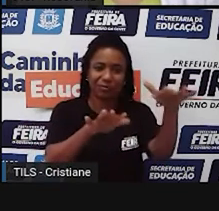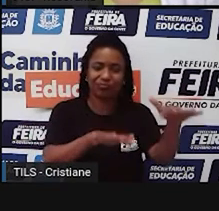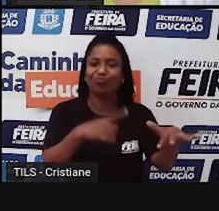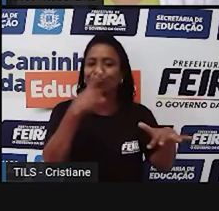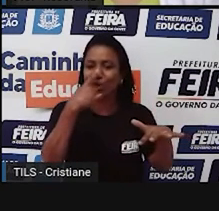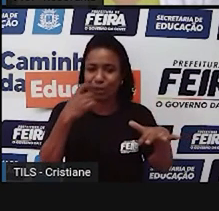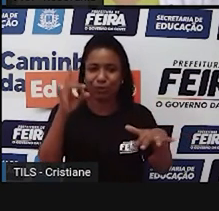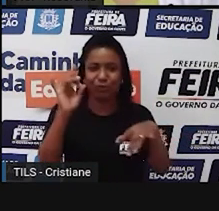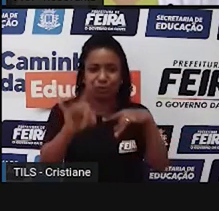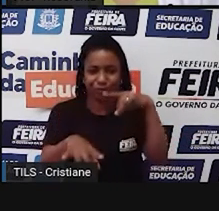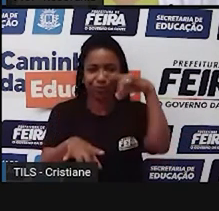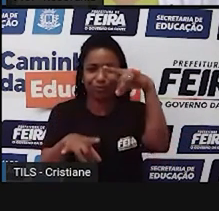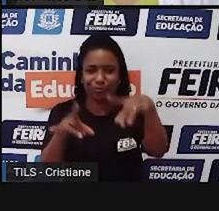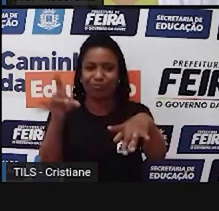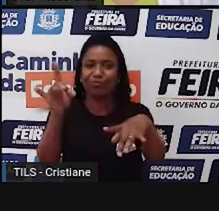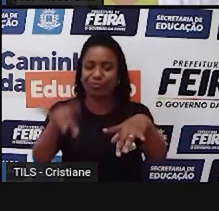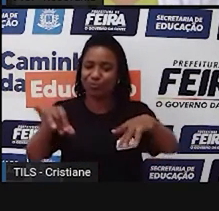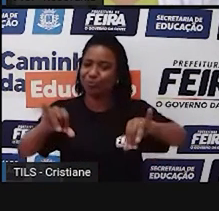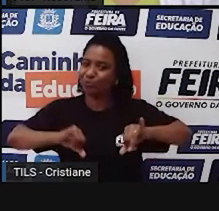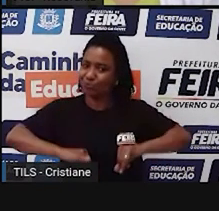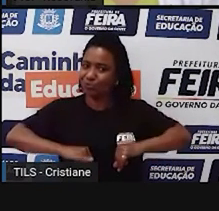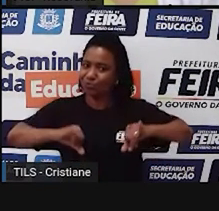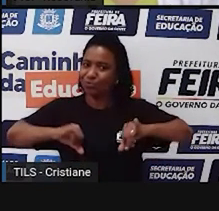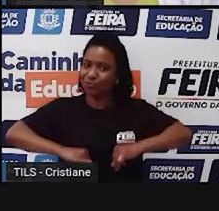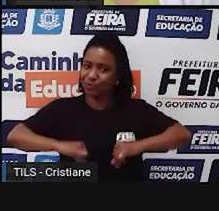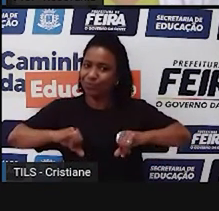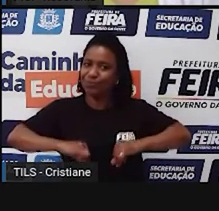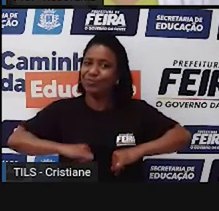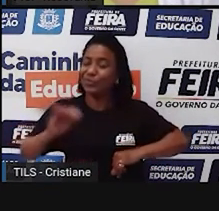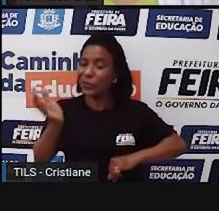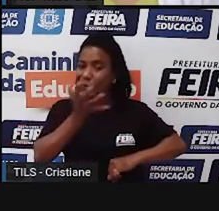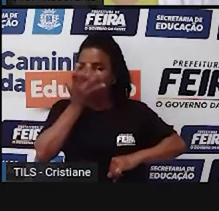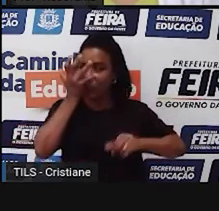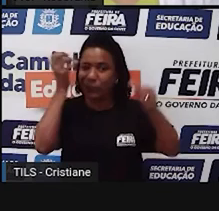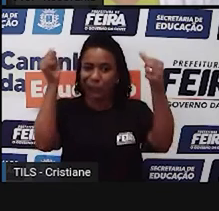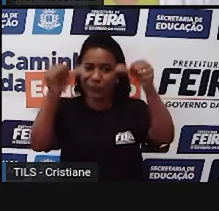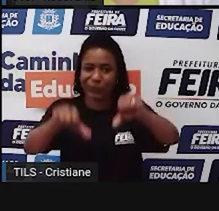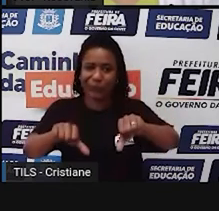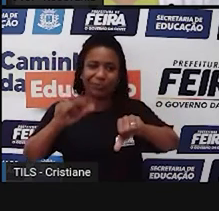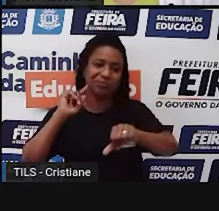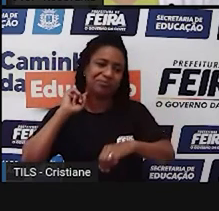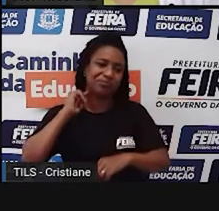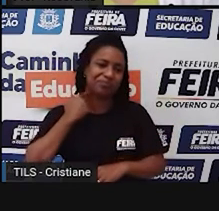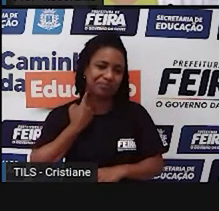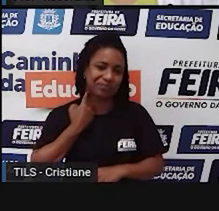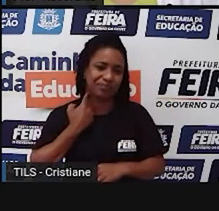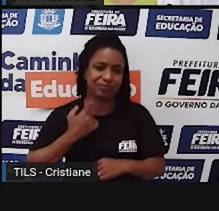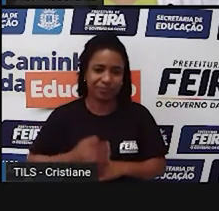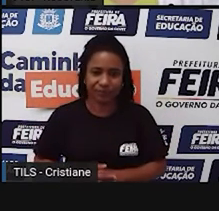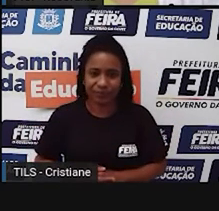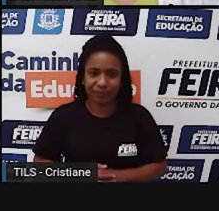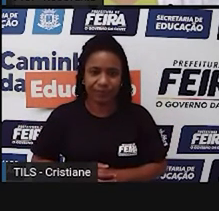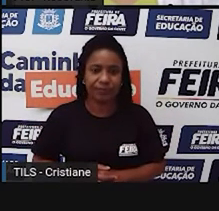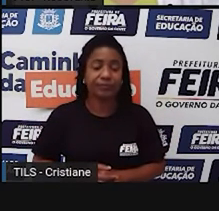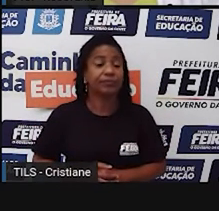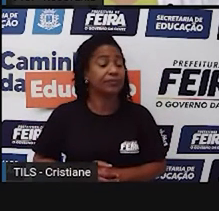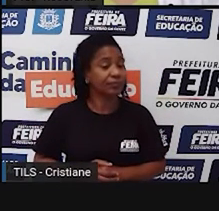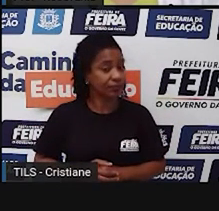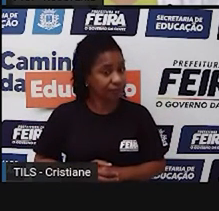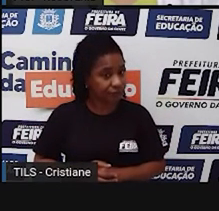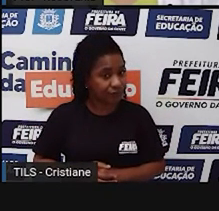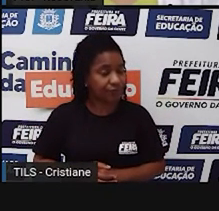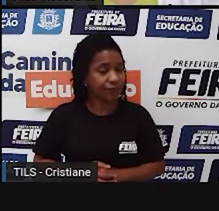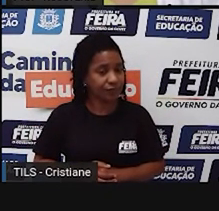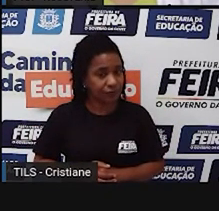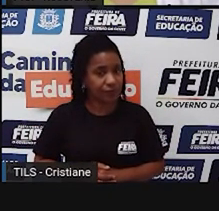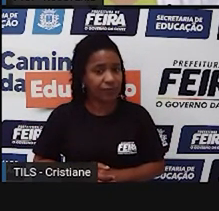sofrendo muito com essa questão, né? Da poluição ambiental. A gente tem também, através das indústrias,